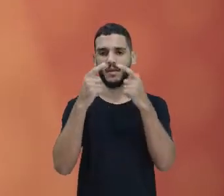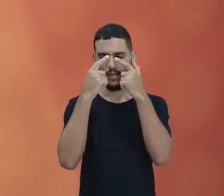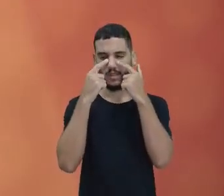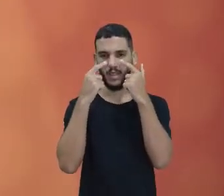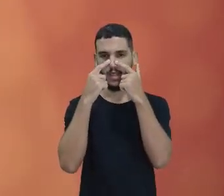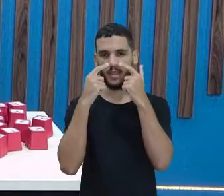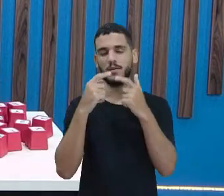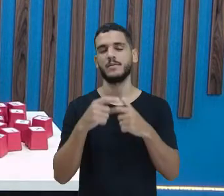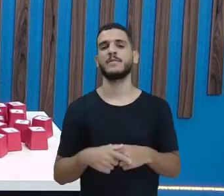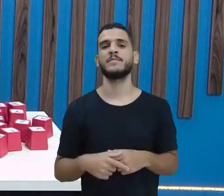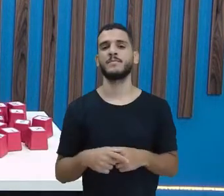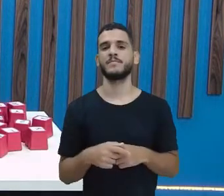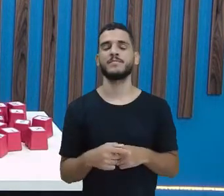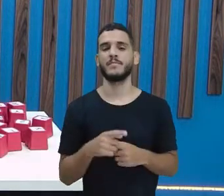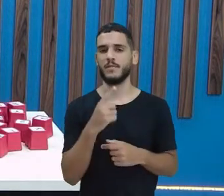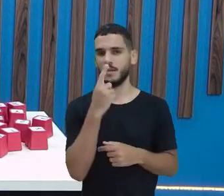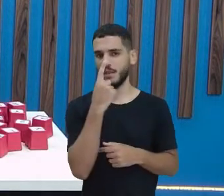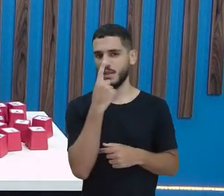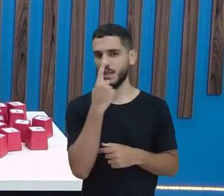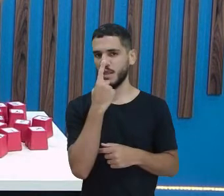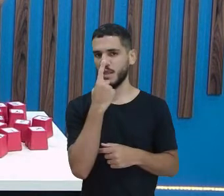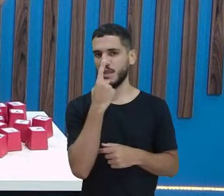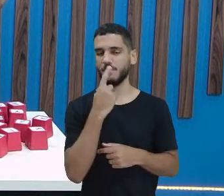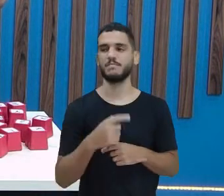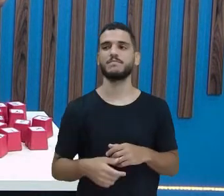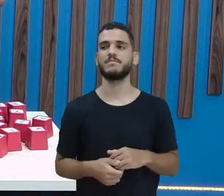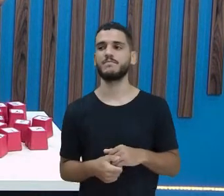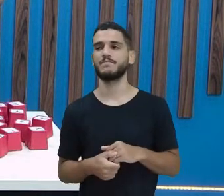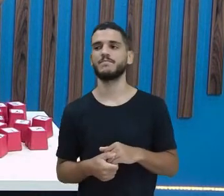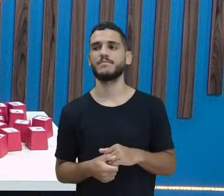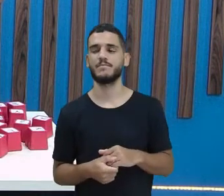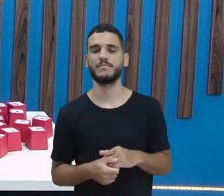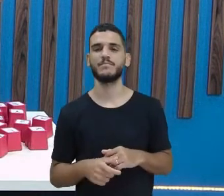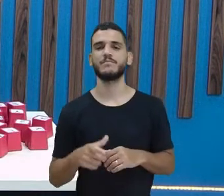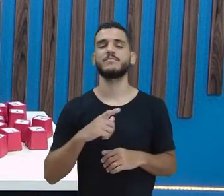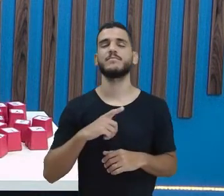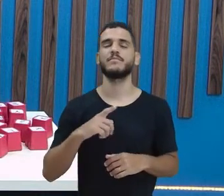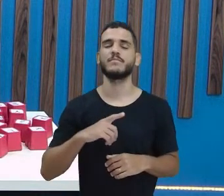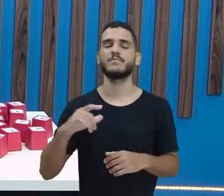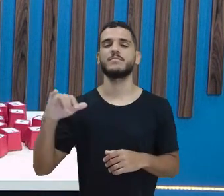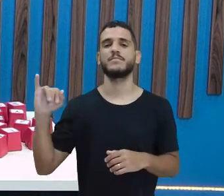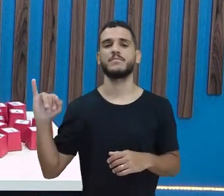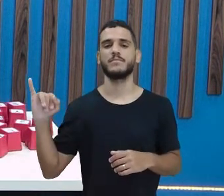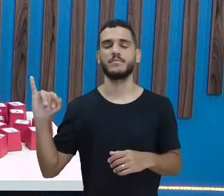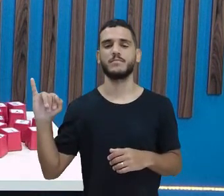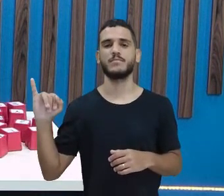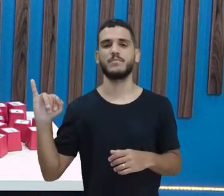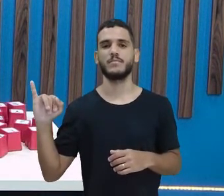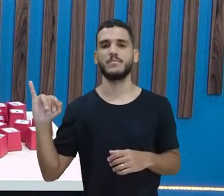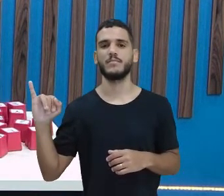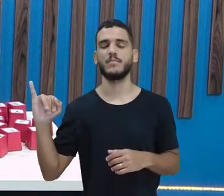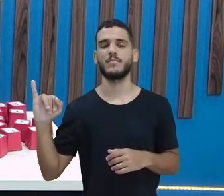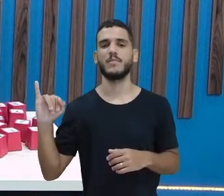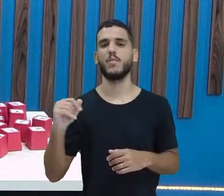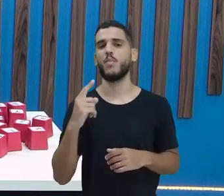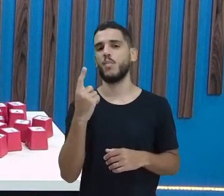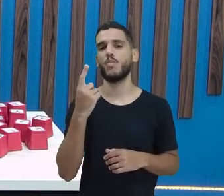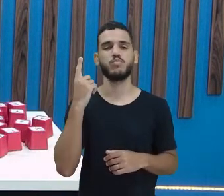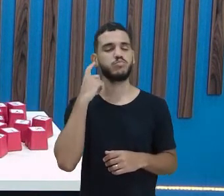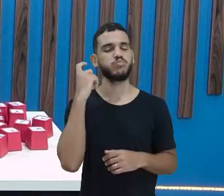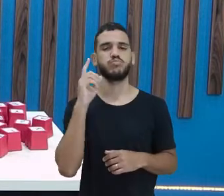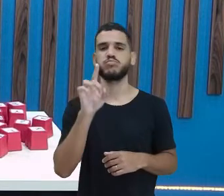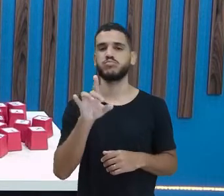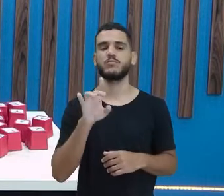eu tenho a letra I, que tem apenas o som. I,